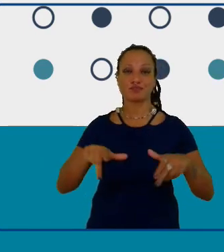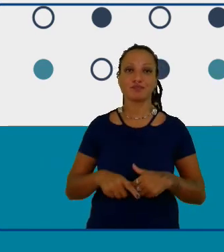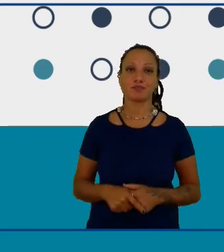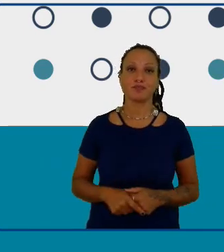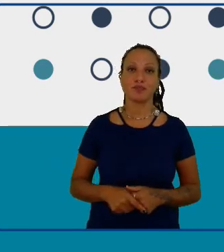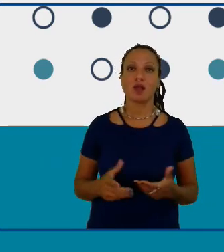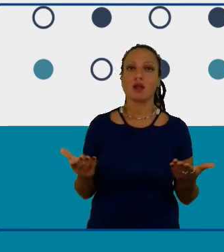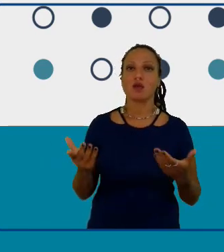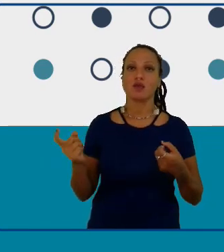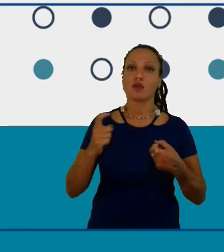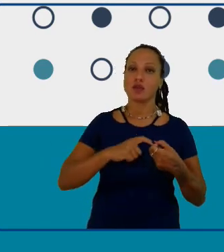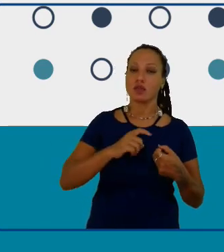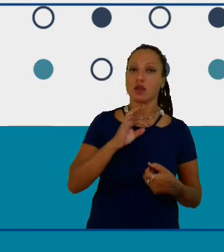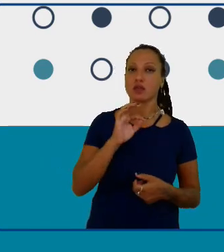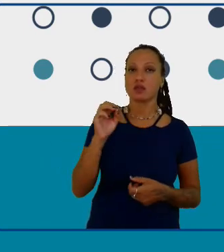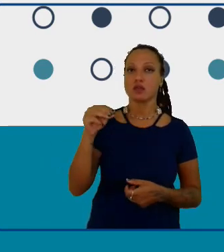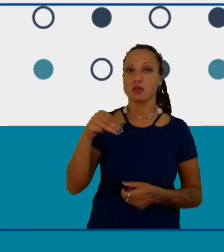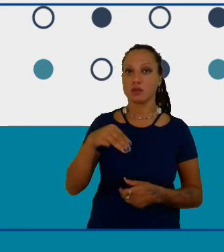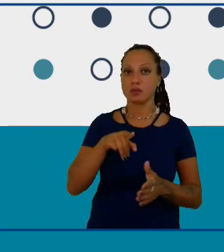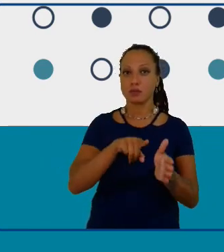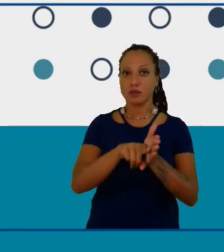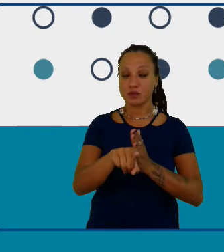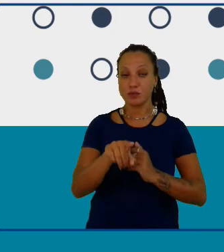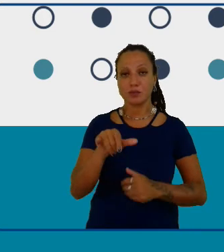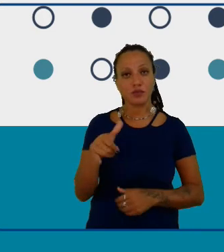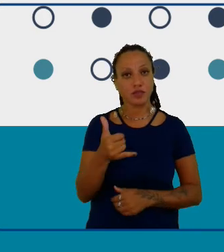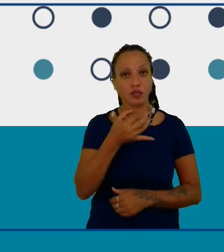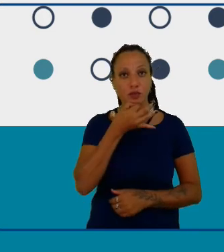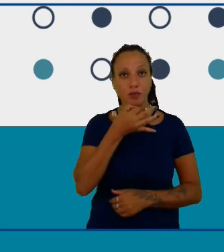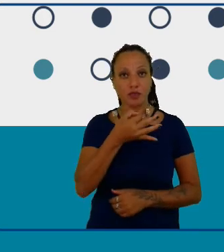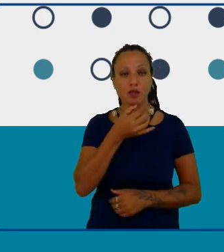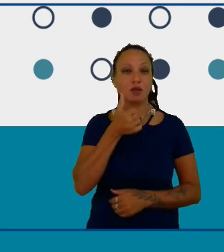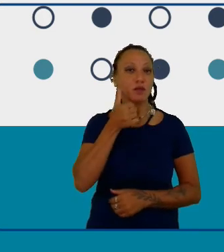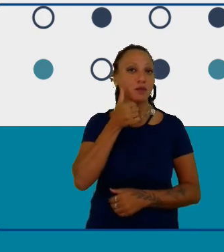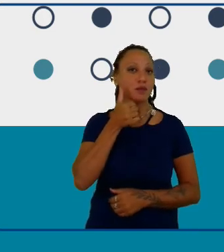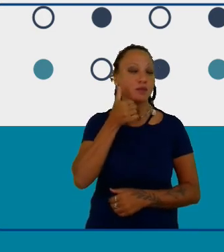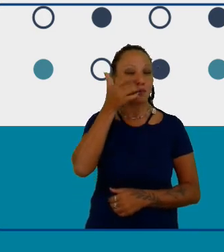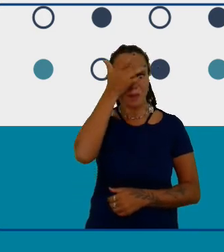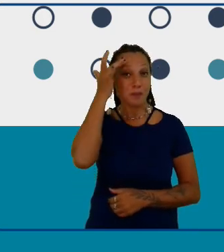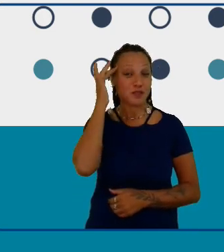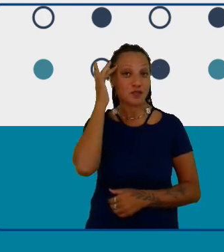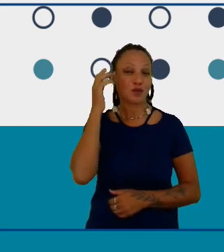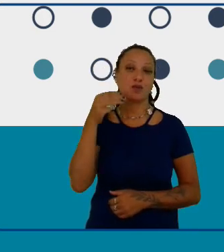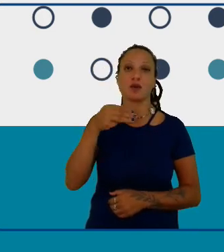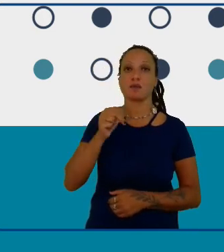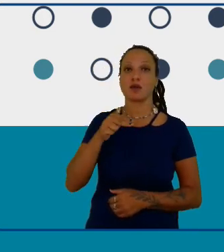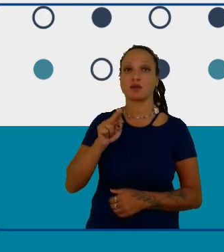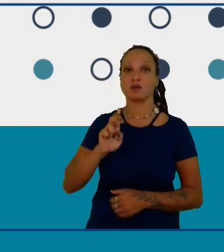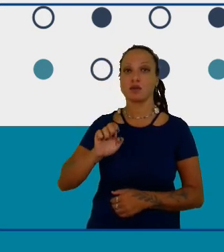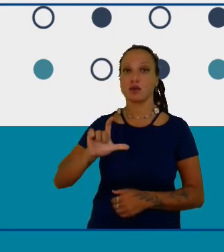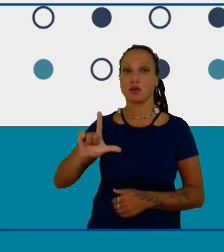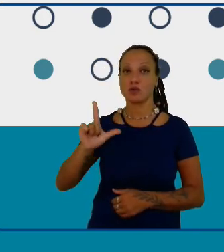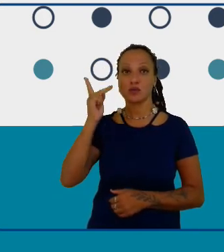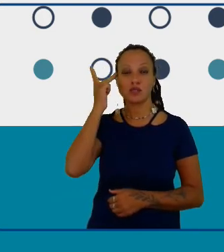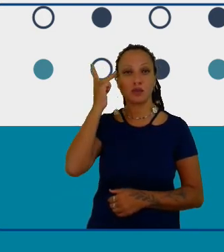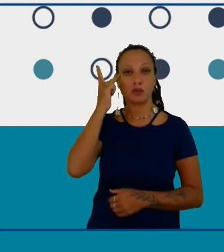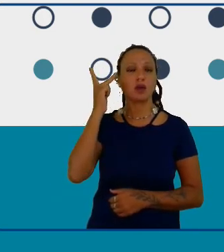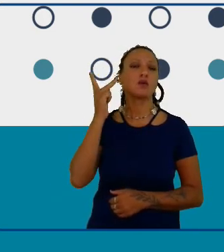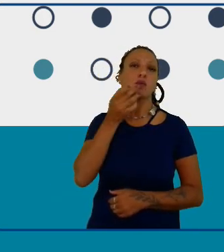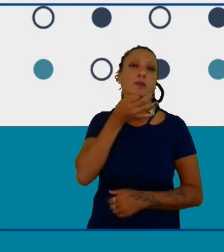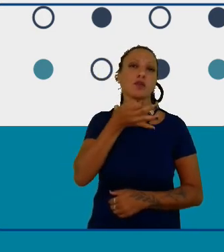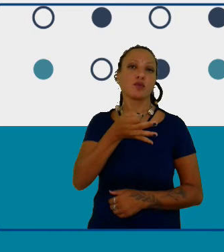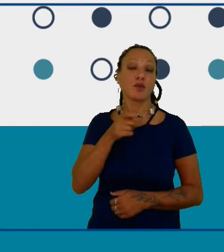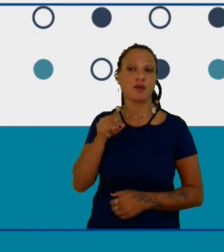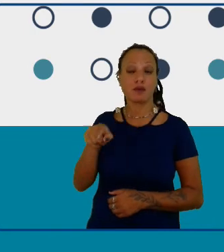para o Tom e aproveitar o comentário de um participante o Manuel Gomes Neto de São Paulo ele diz que ele tem um projeto